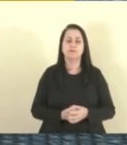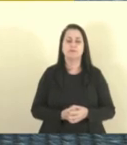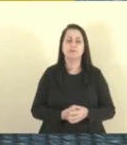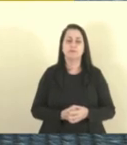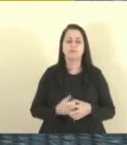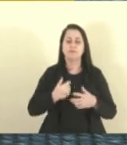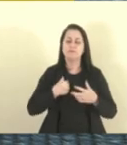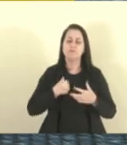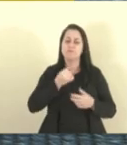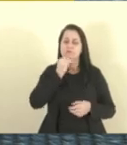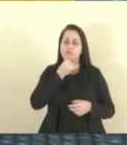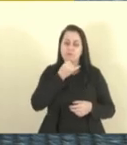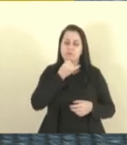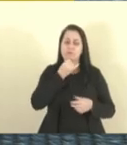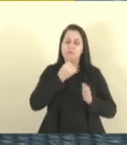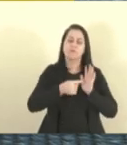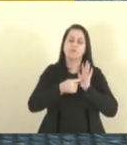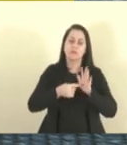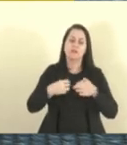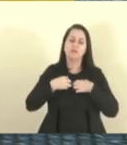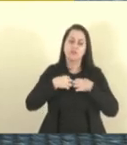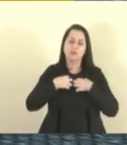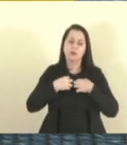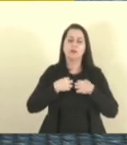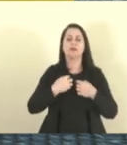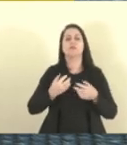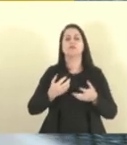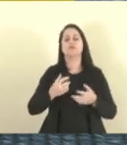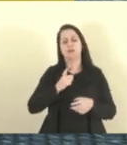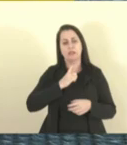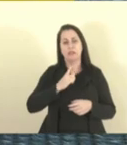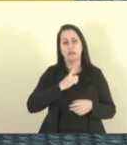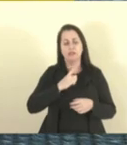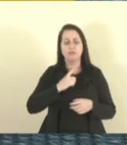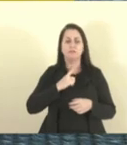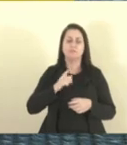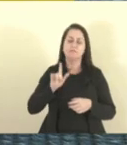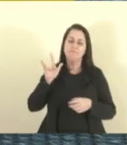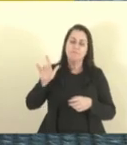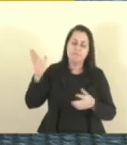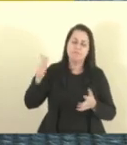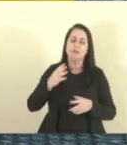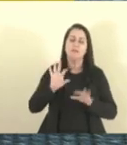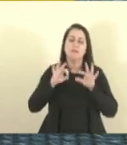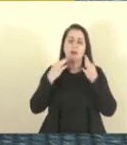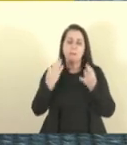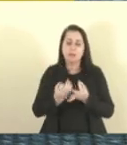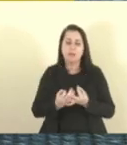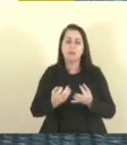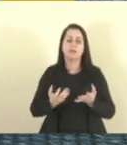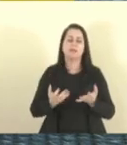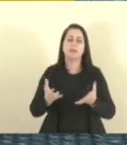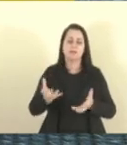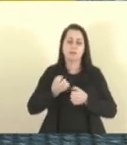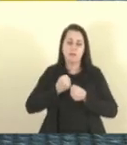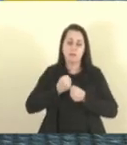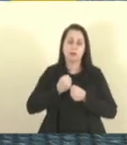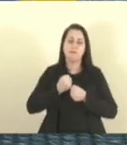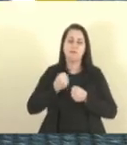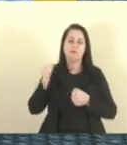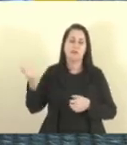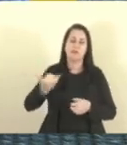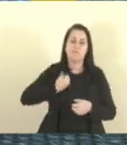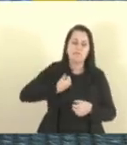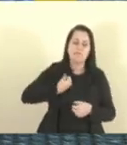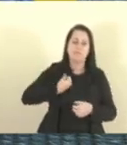consternar os meus sentimentos com toda a família do Deda, dizer que nós recebemos essa notícia